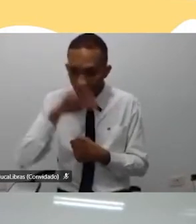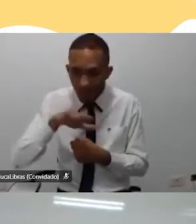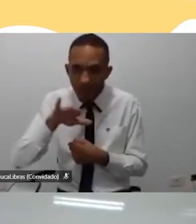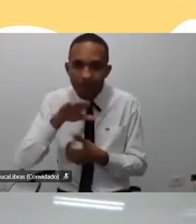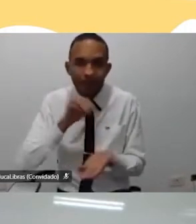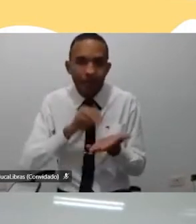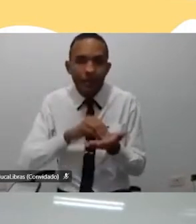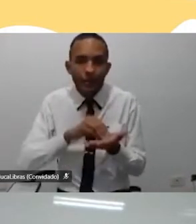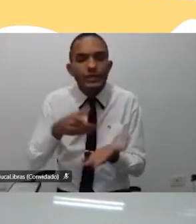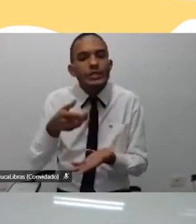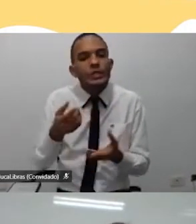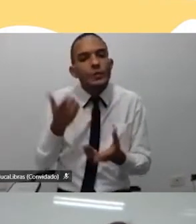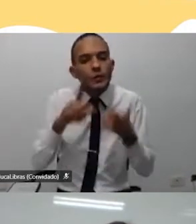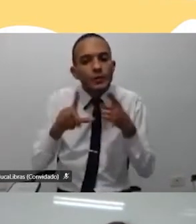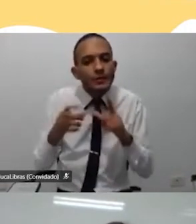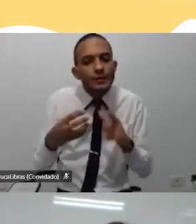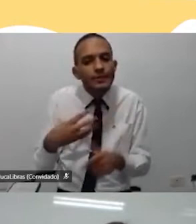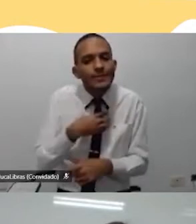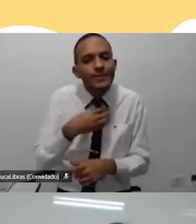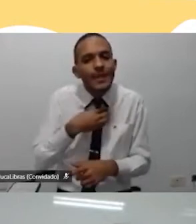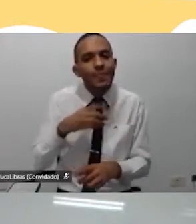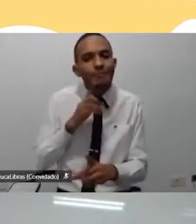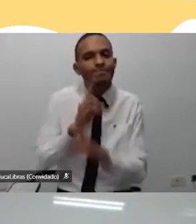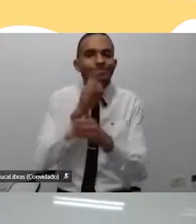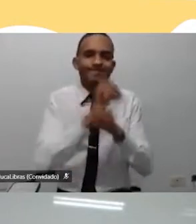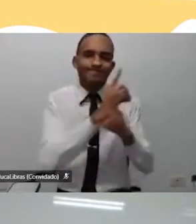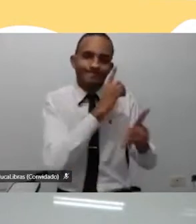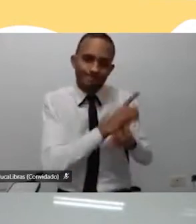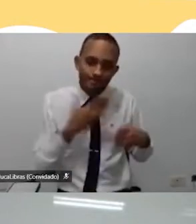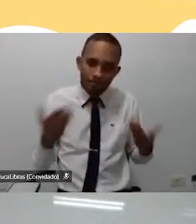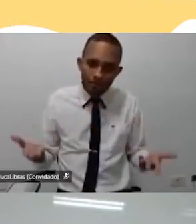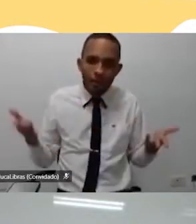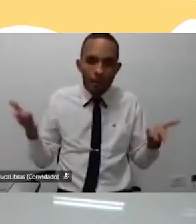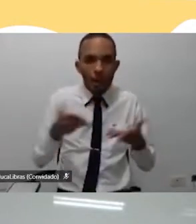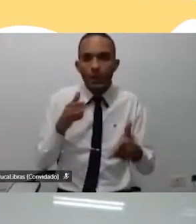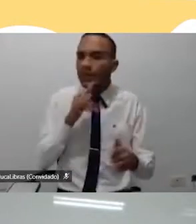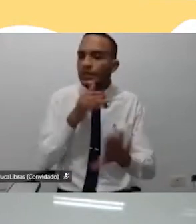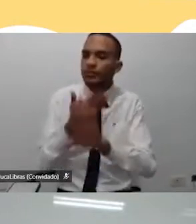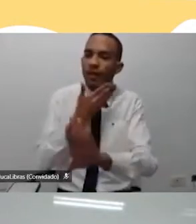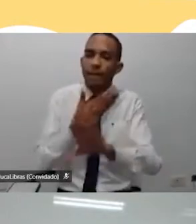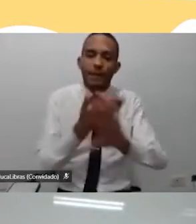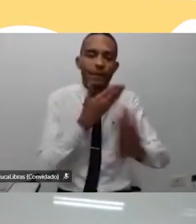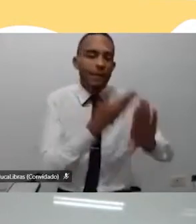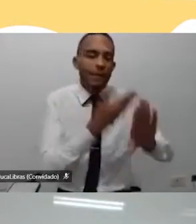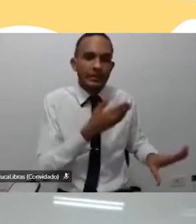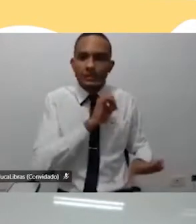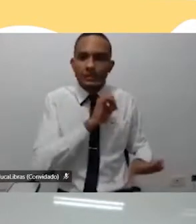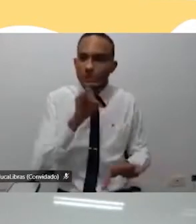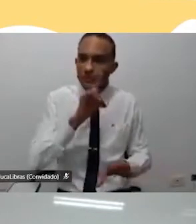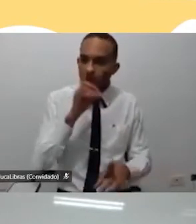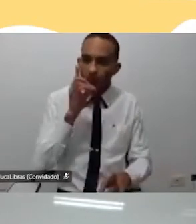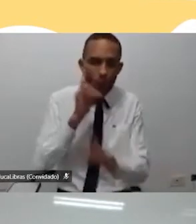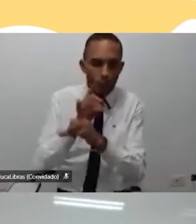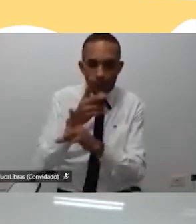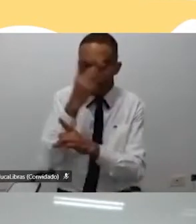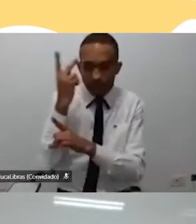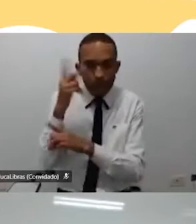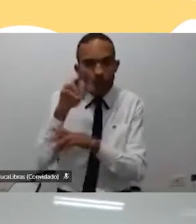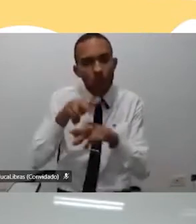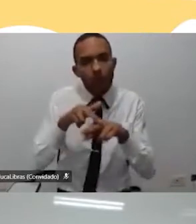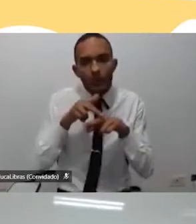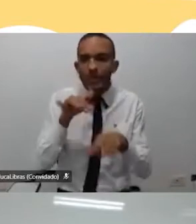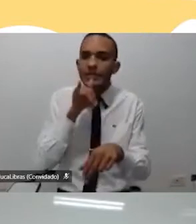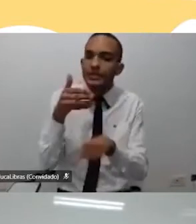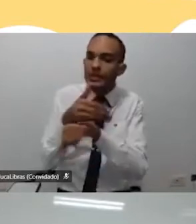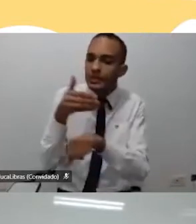uma forma de chegar até essa pessoa. E nesse momento de distanciamento, se você não chega nessa pessoa através do